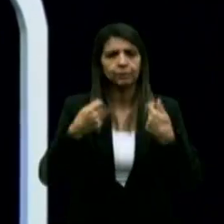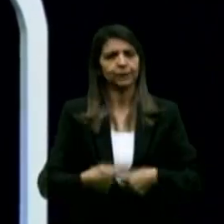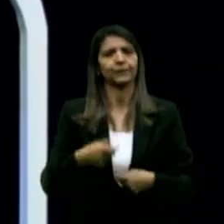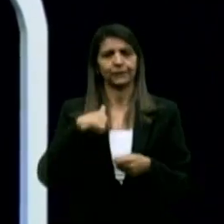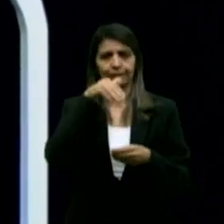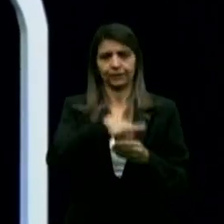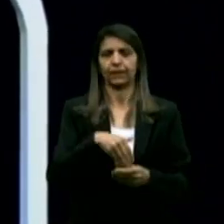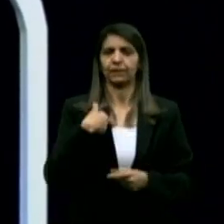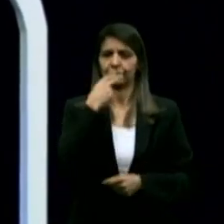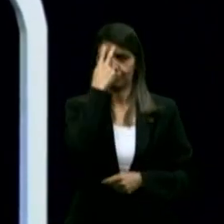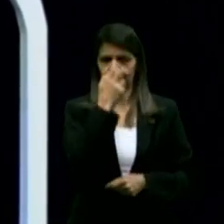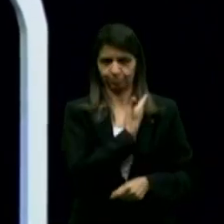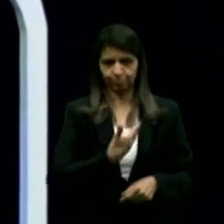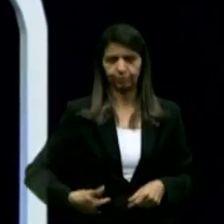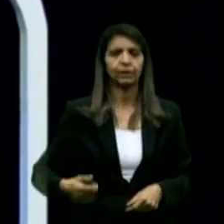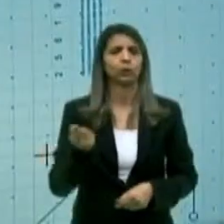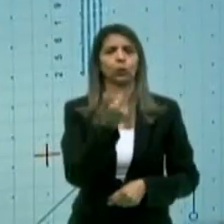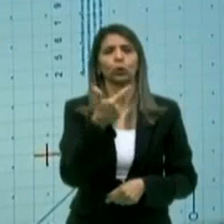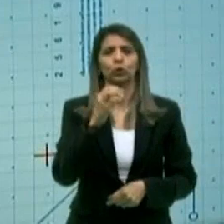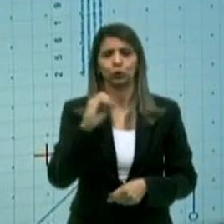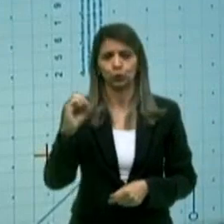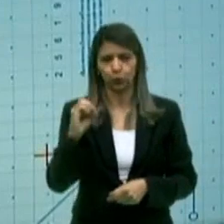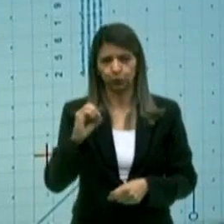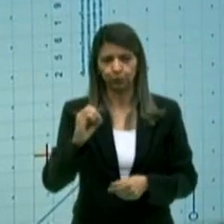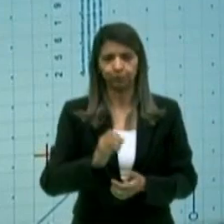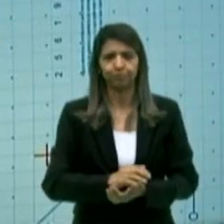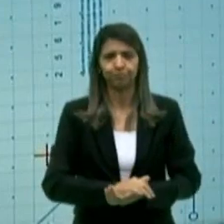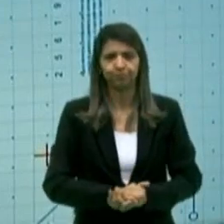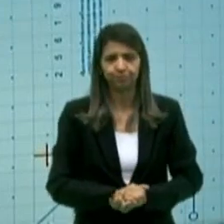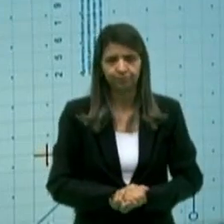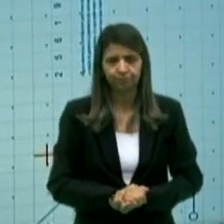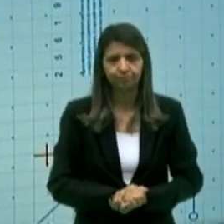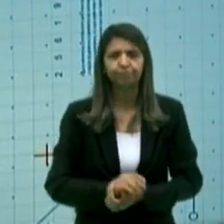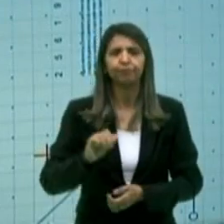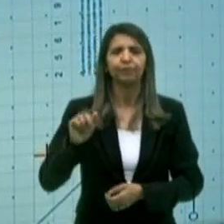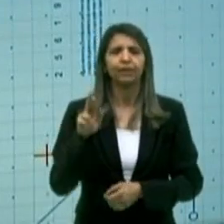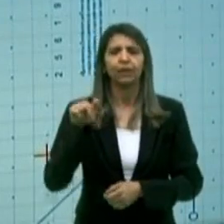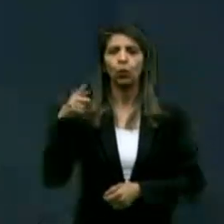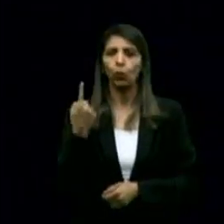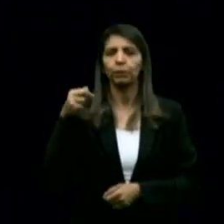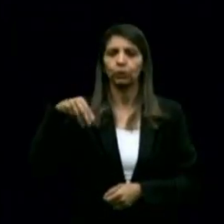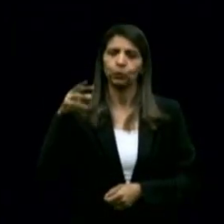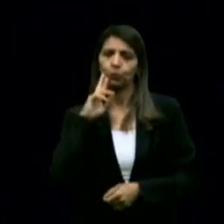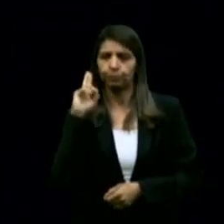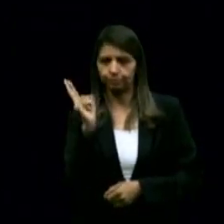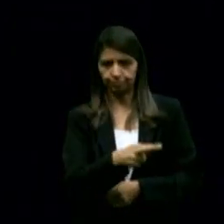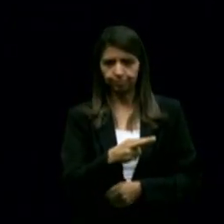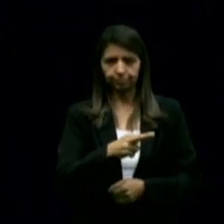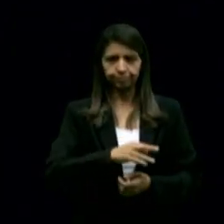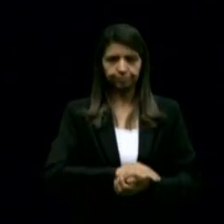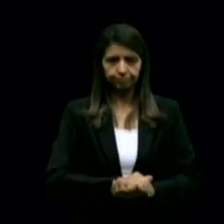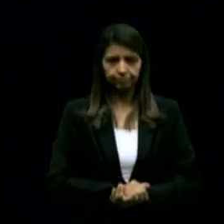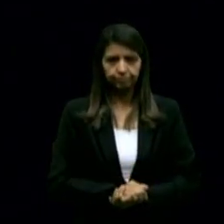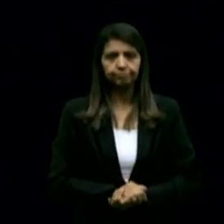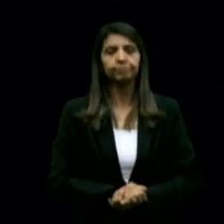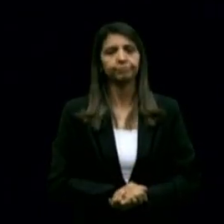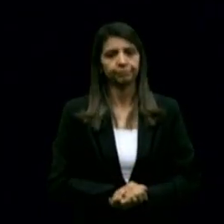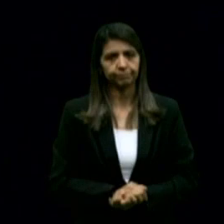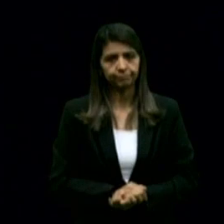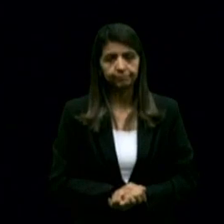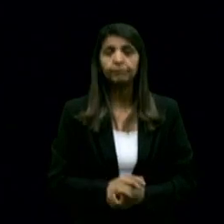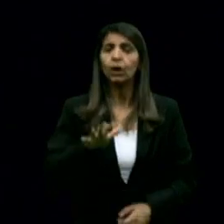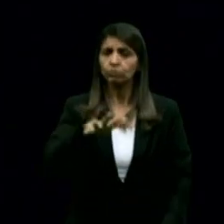Nilvan governador no dia 2 de outubro. Adriano, um minuto para a réplica. Olha, na região Brejeira